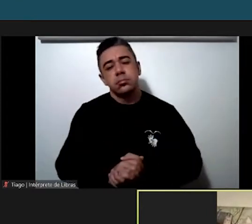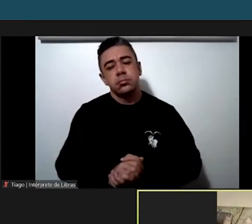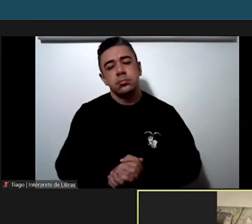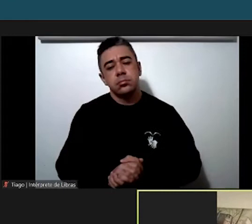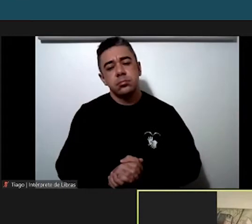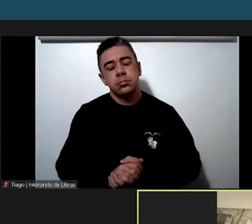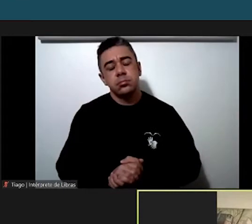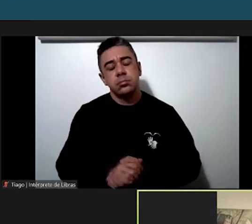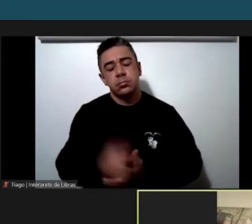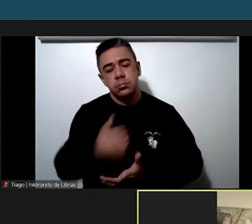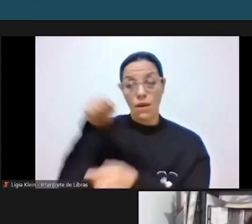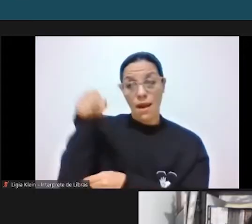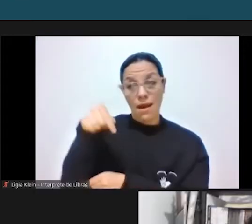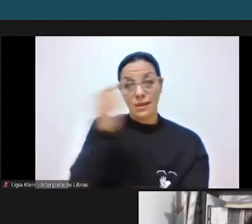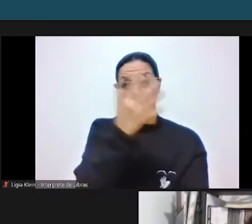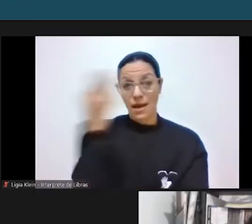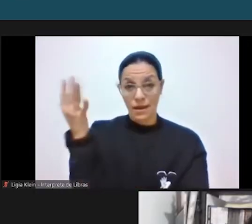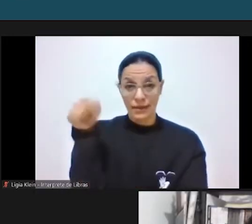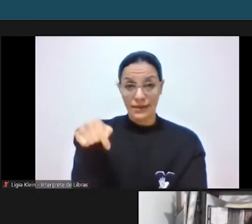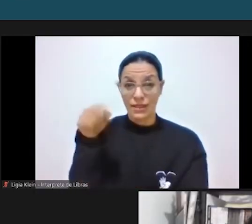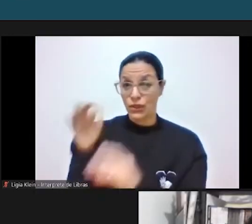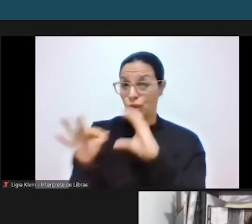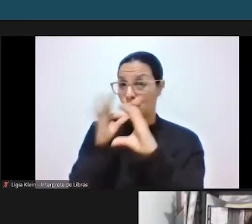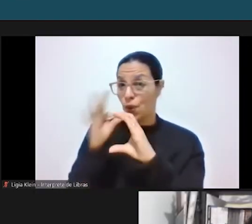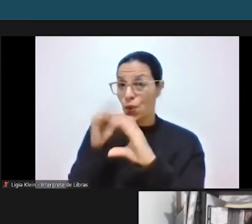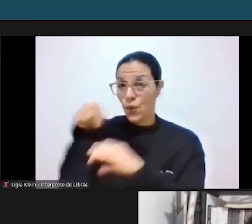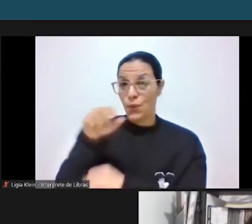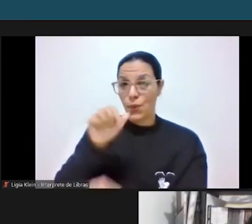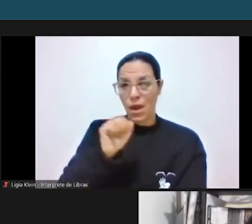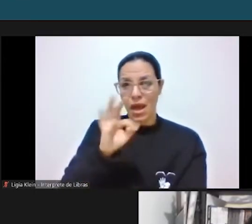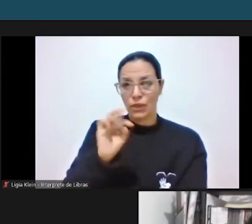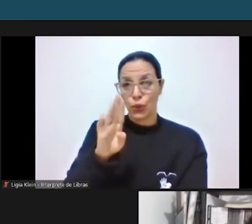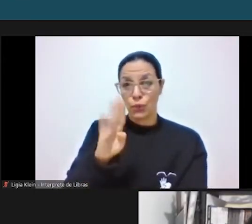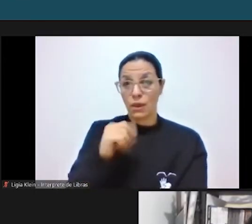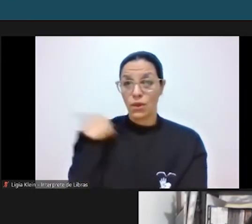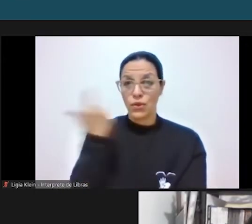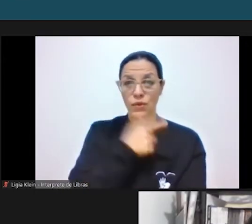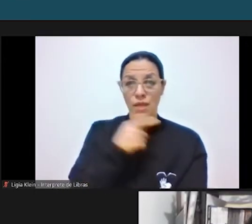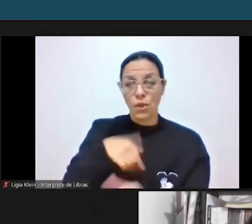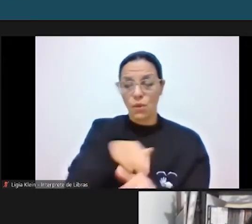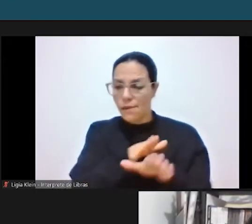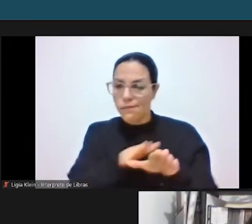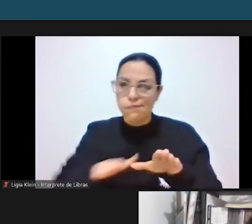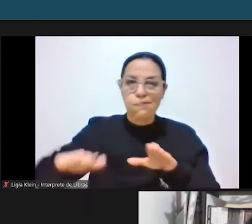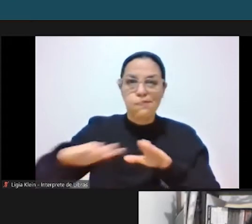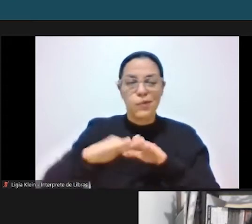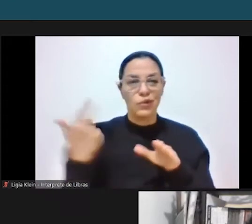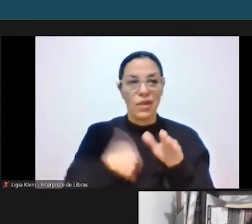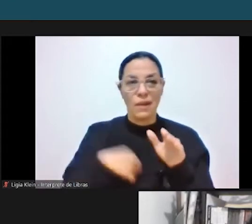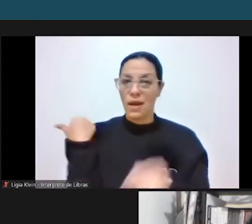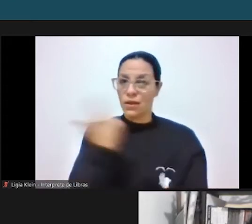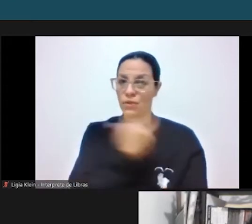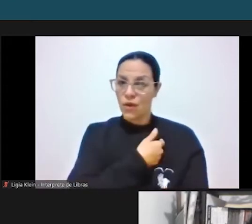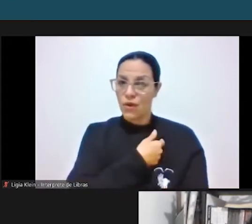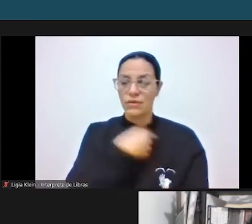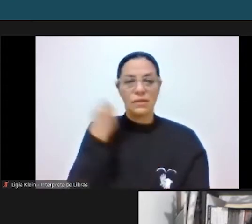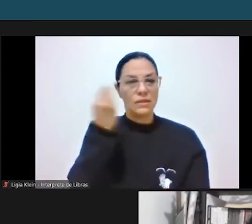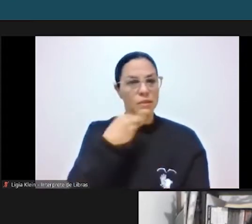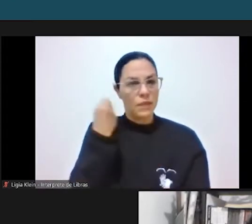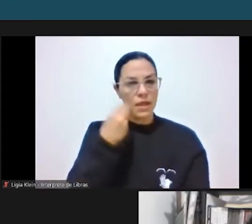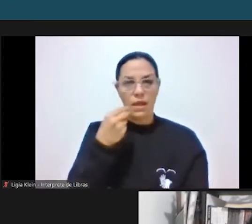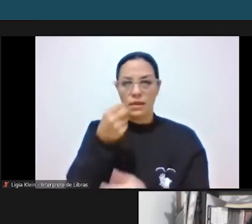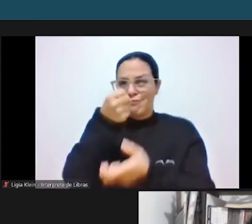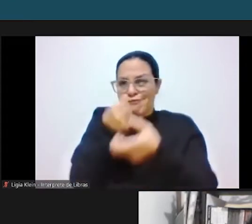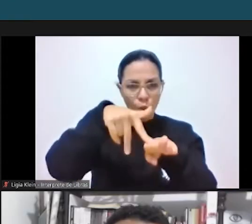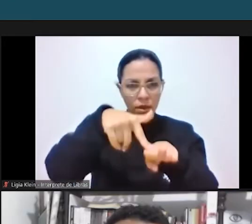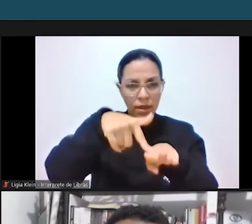me deixou muito feliz. Ter essa abrangência de poder acessar, ter um local como esse, para nós montanhenses vai ser fantástico, vai ser